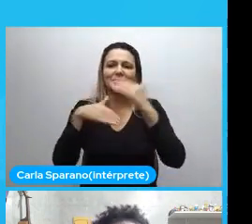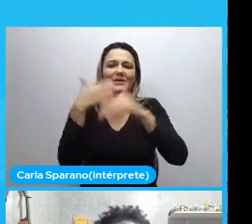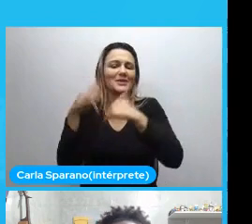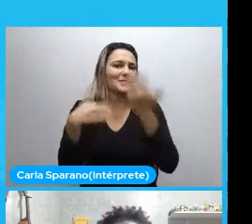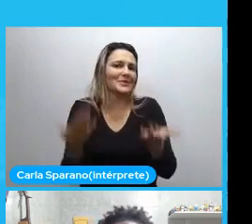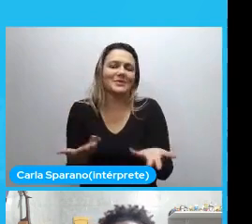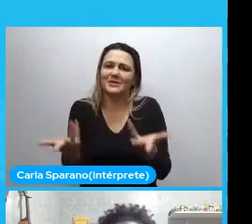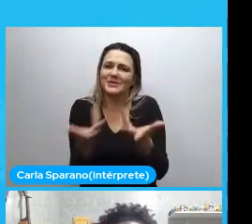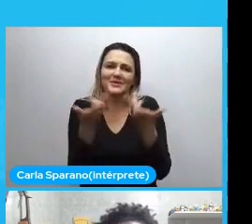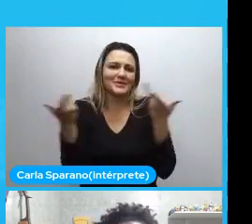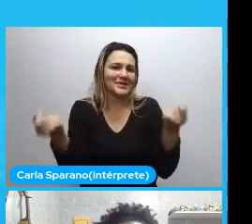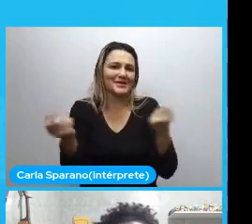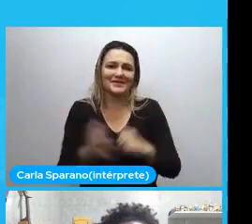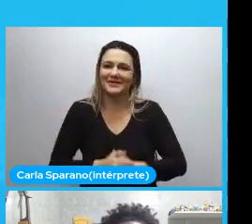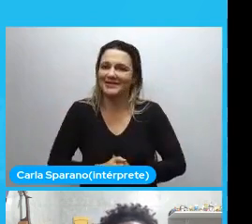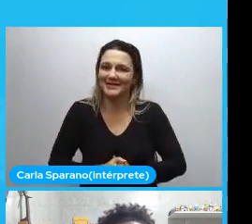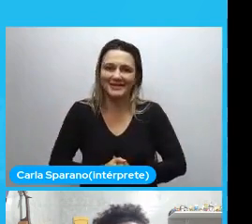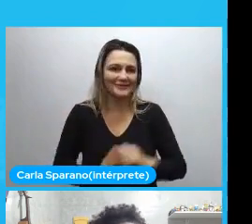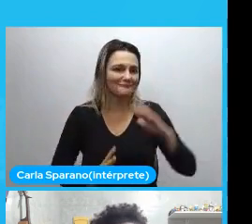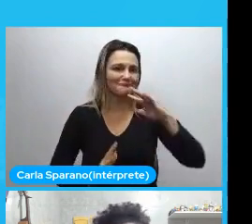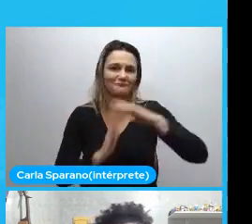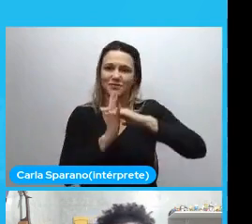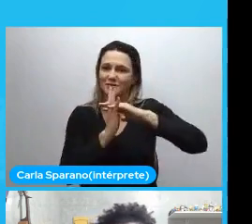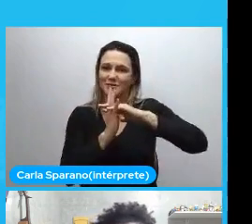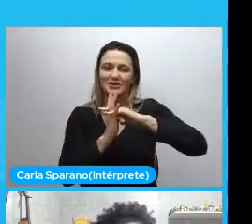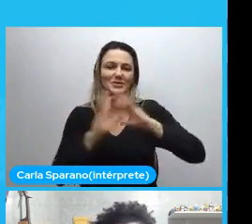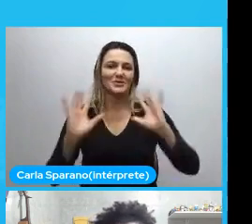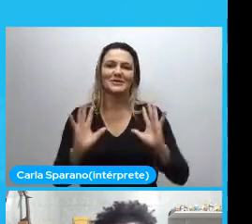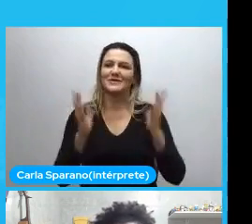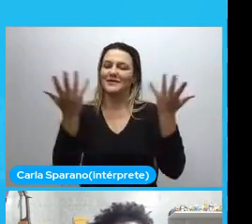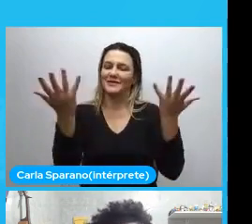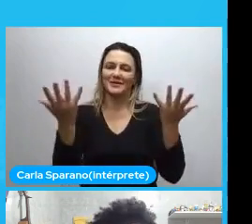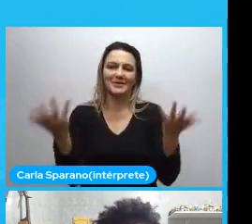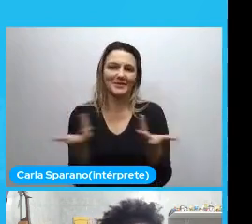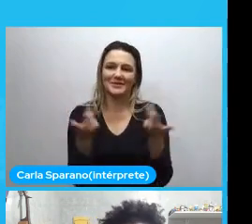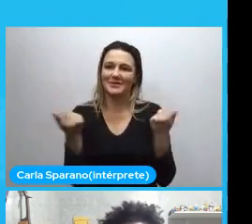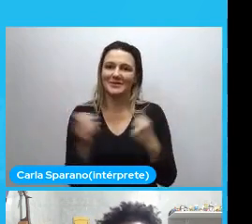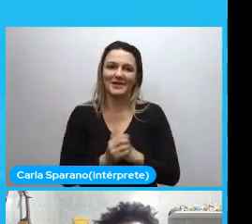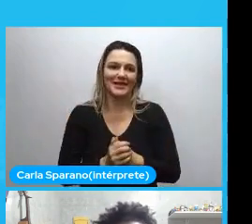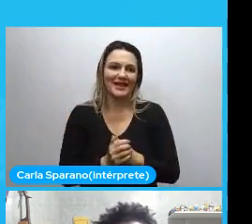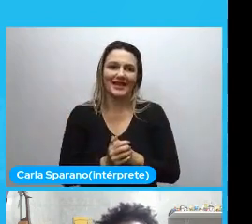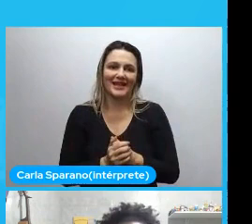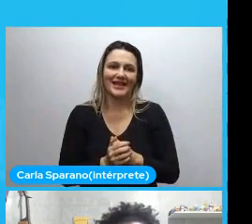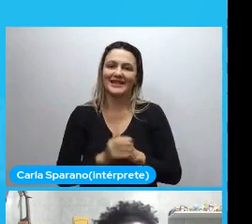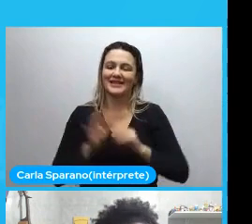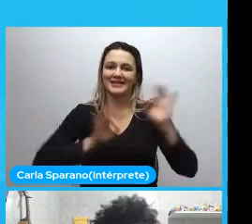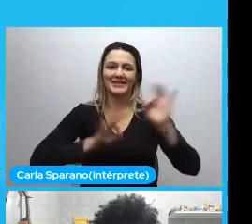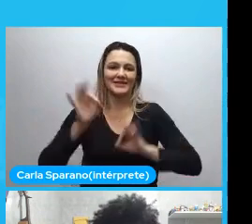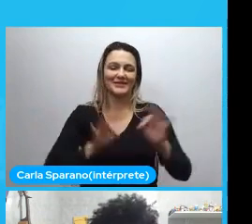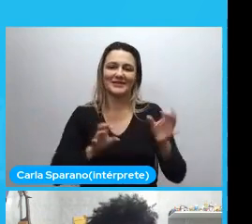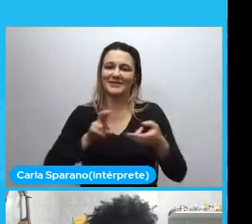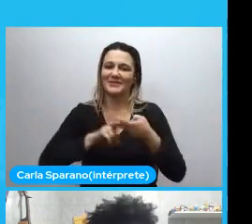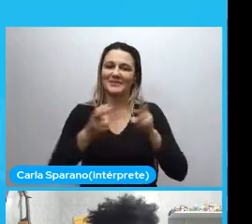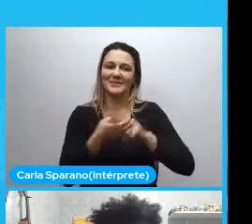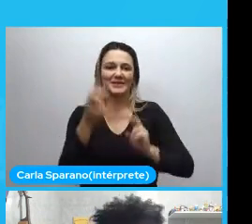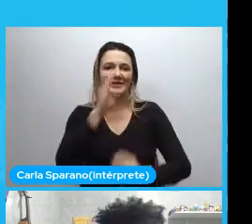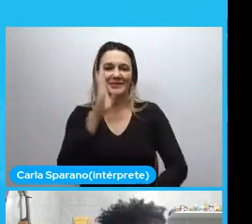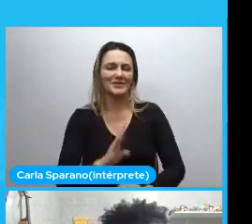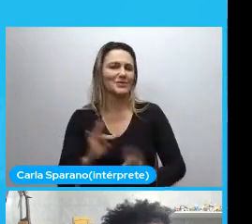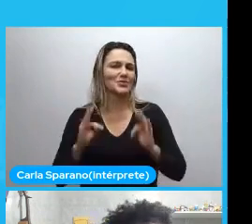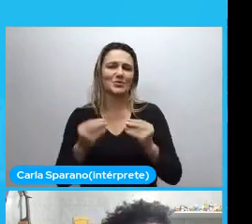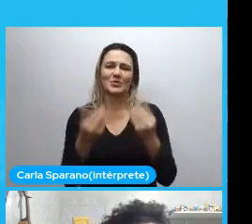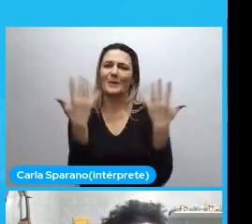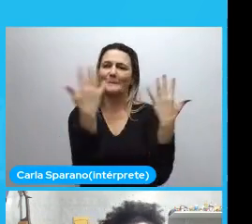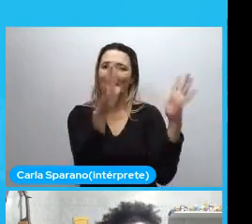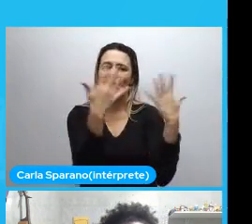magnífico assim. Nessa magnitude. Um evento nessa magnitude. Como é essa organização da Pé do Brasil. Então, está todo mundo de parabéns.